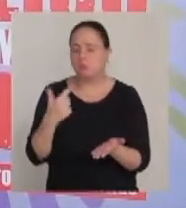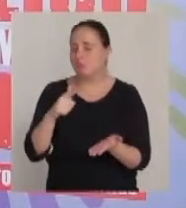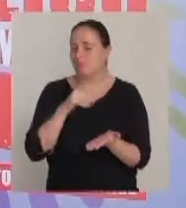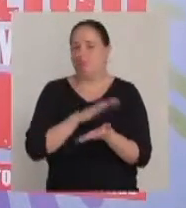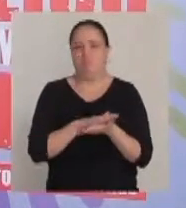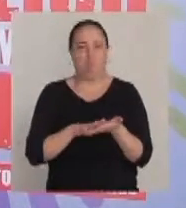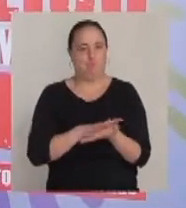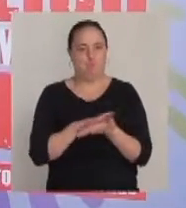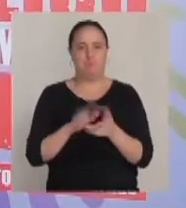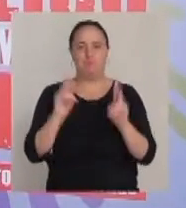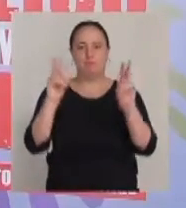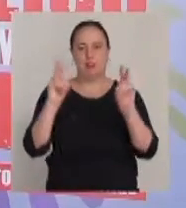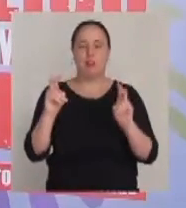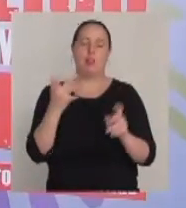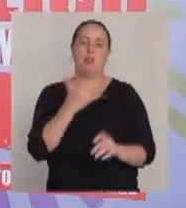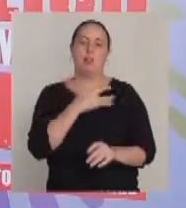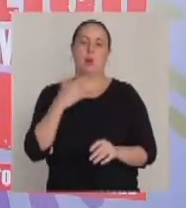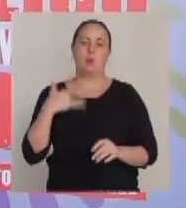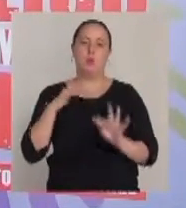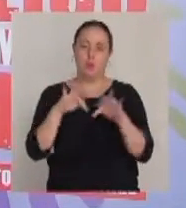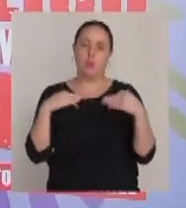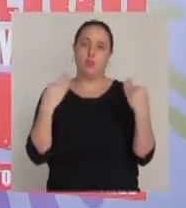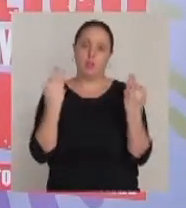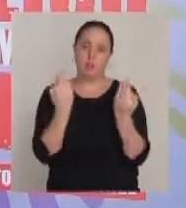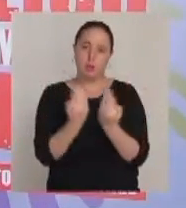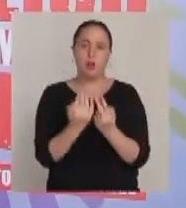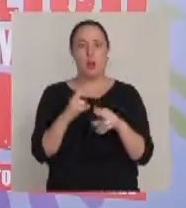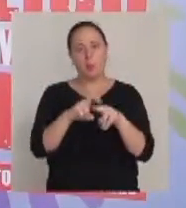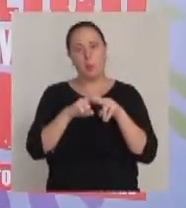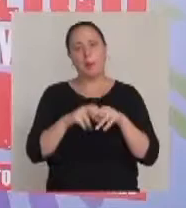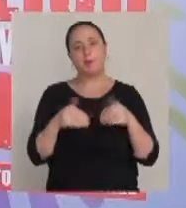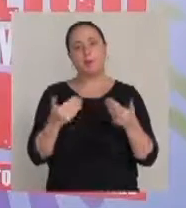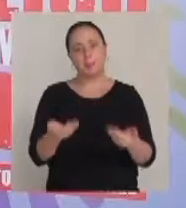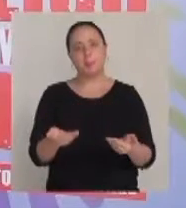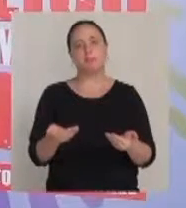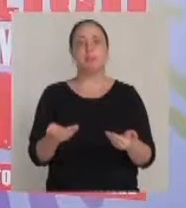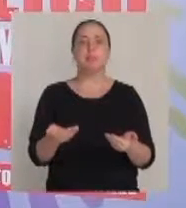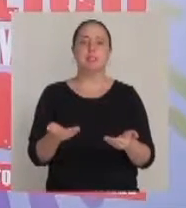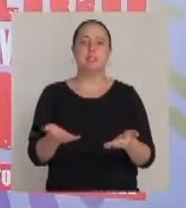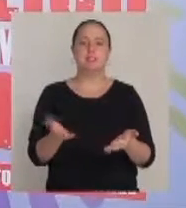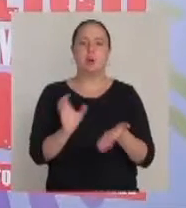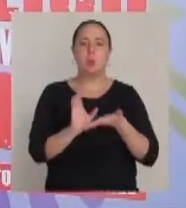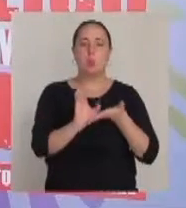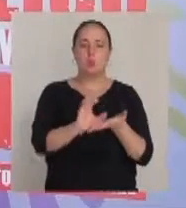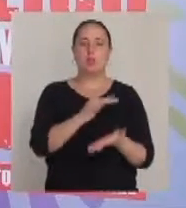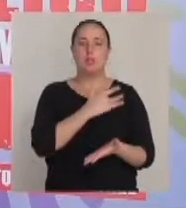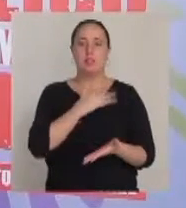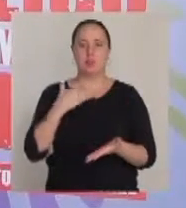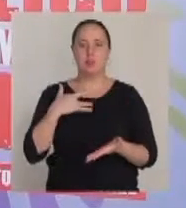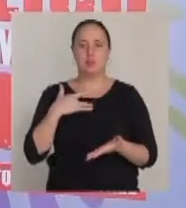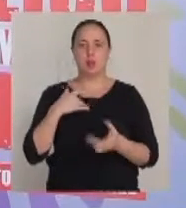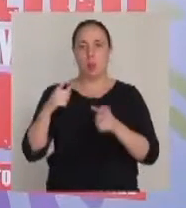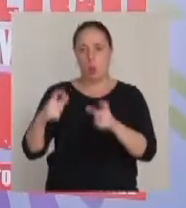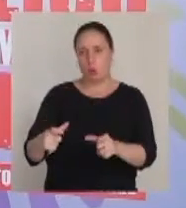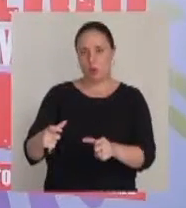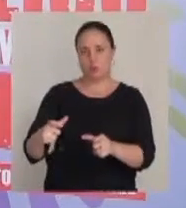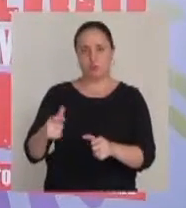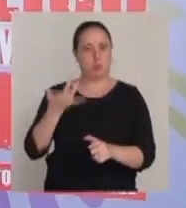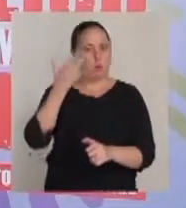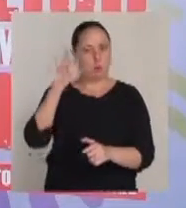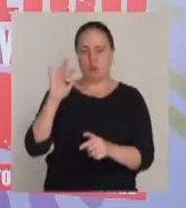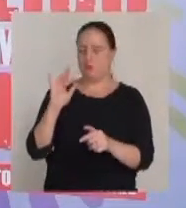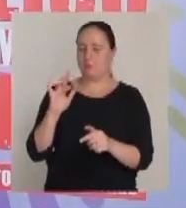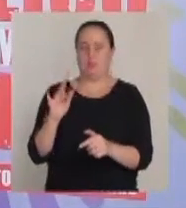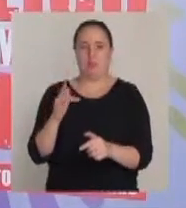quando se trata do programa Saúde da Família. E por conta disso o conselho de saúde local não consegue